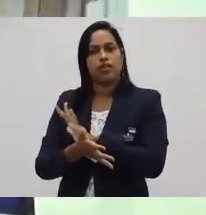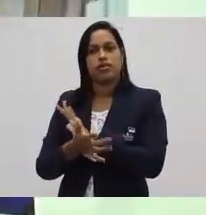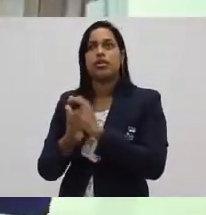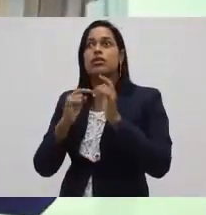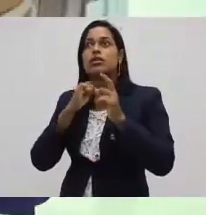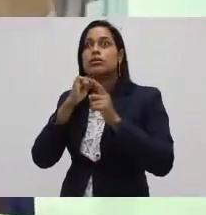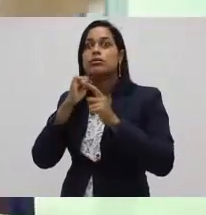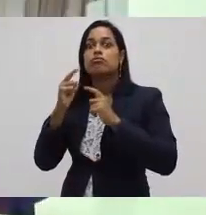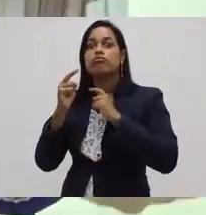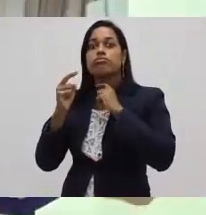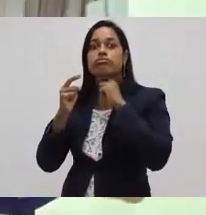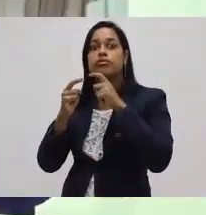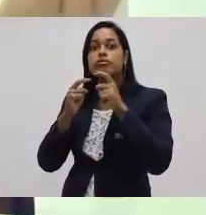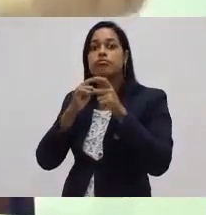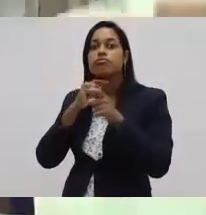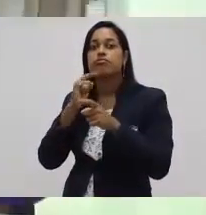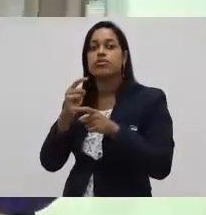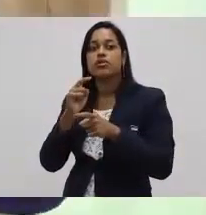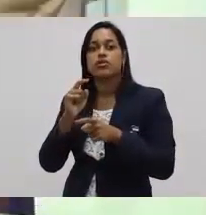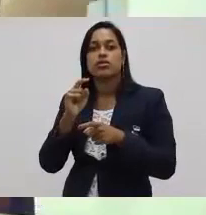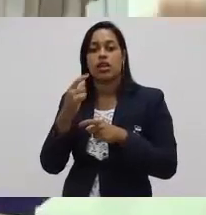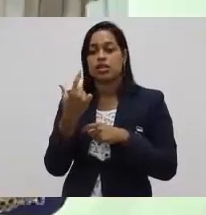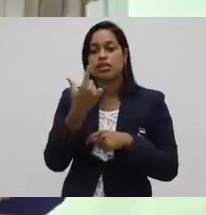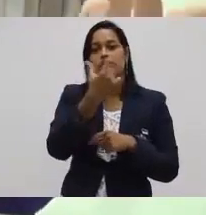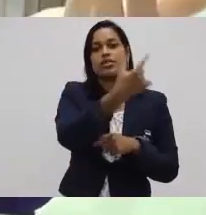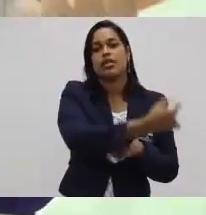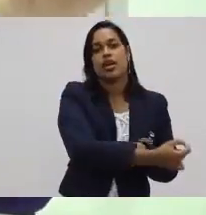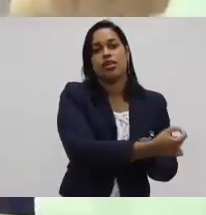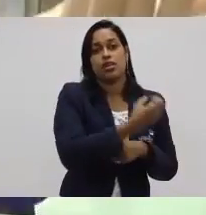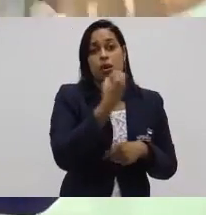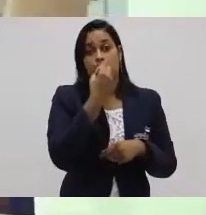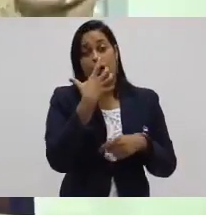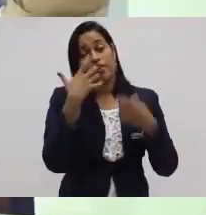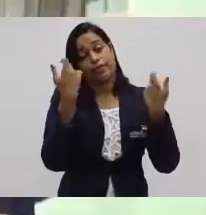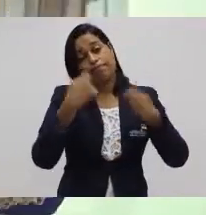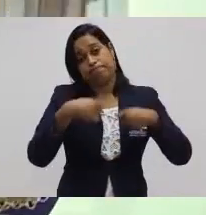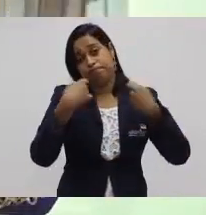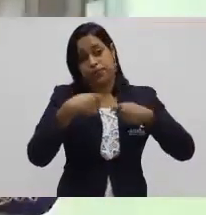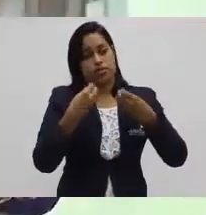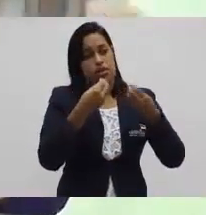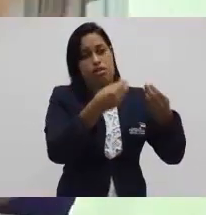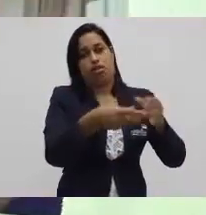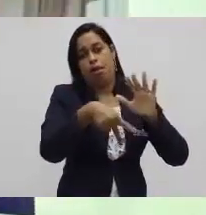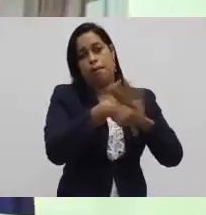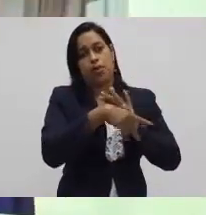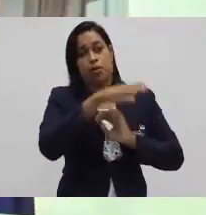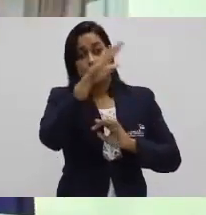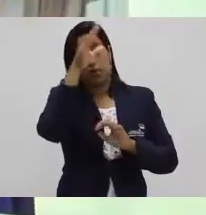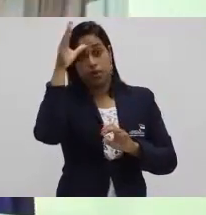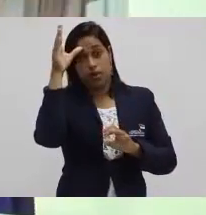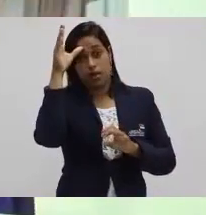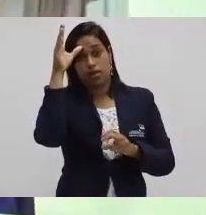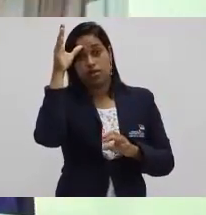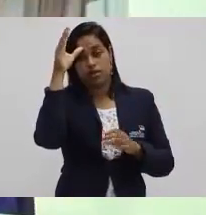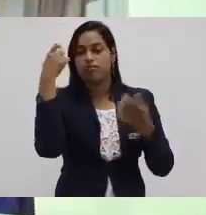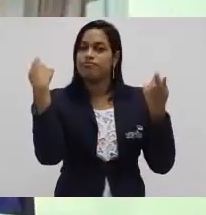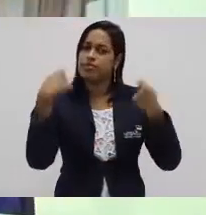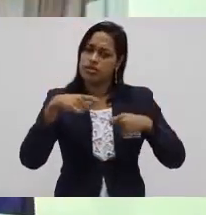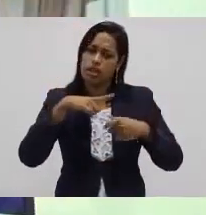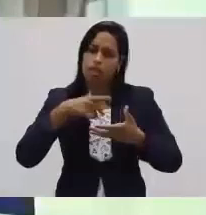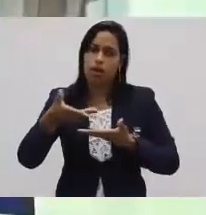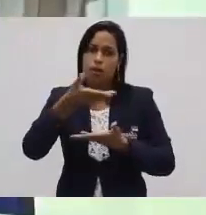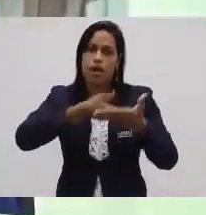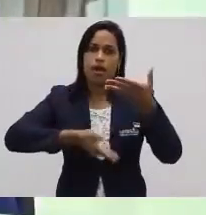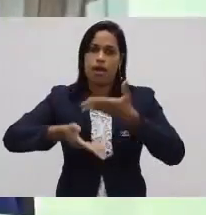conseguiria o output, a saída, que é o bem que ela precisa entregar para o cliente dela. Então, precisa existir uma relação